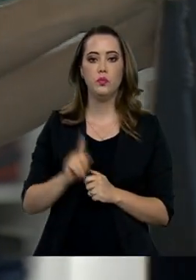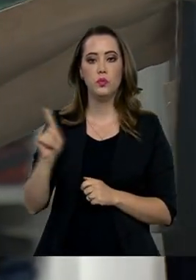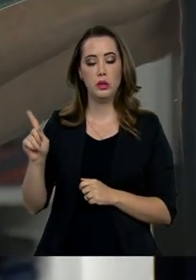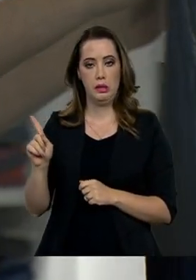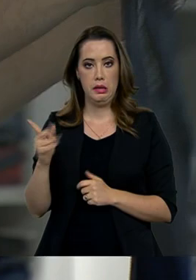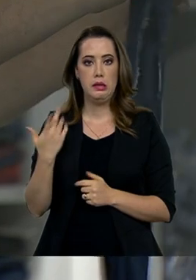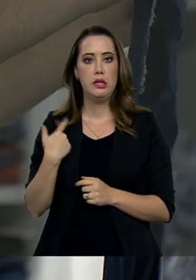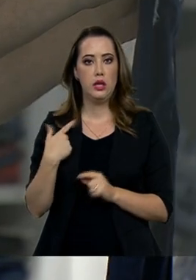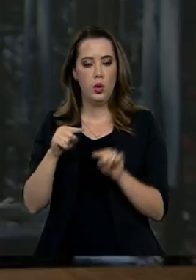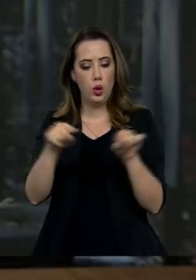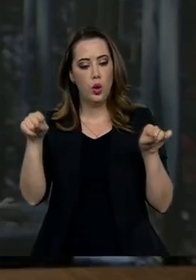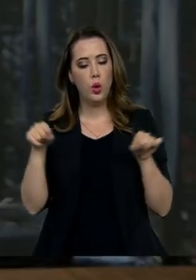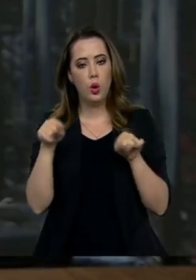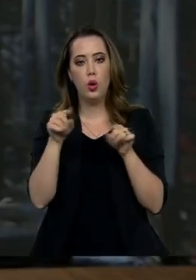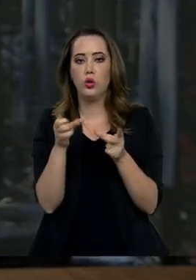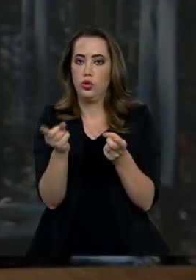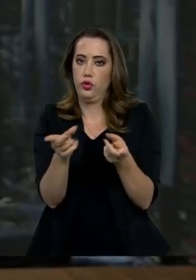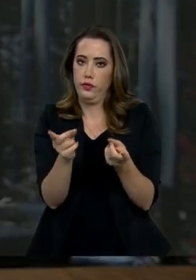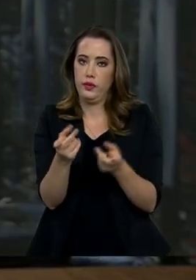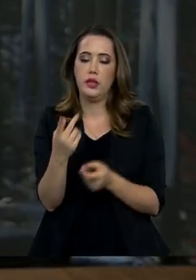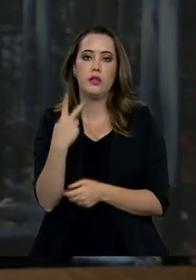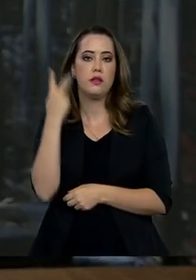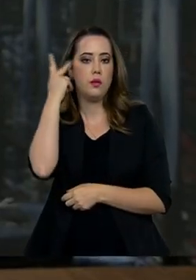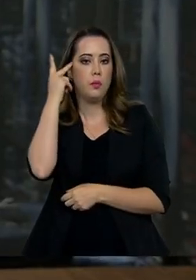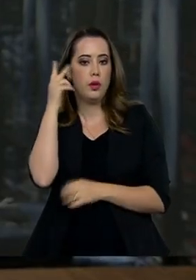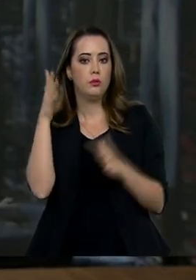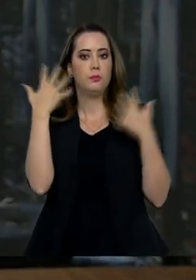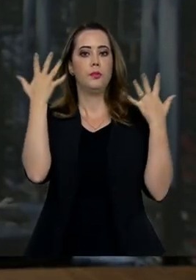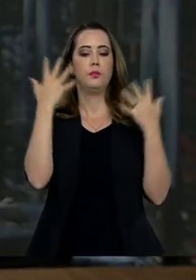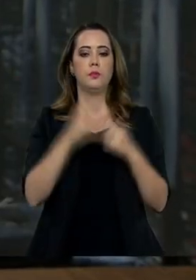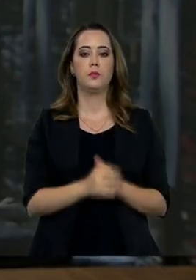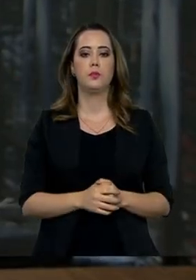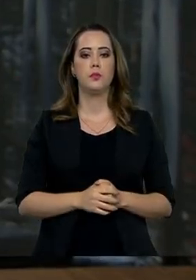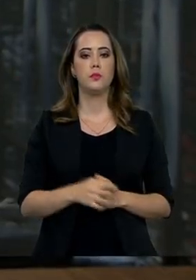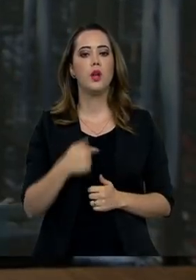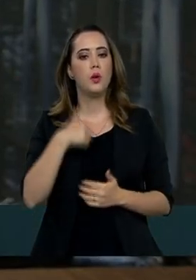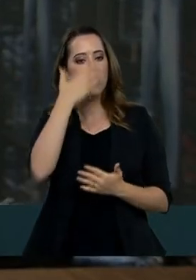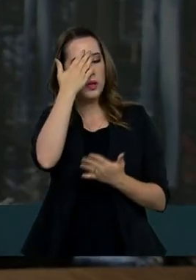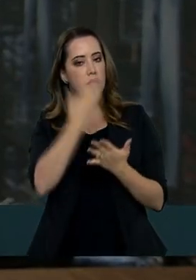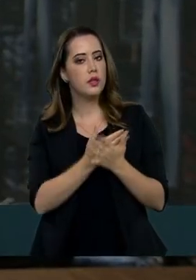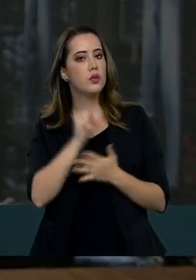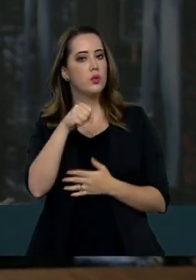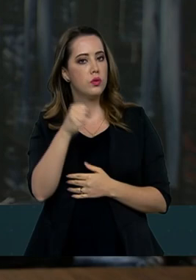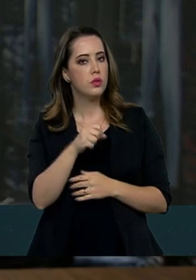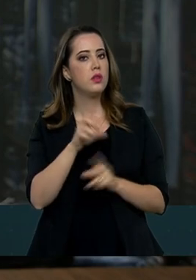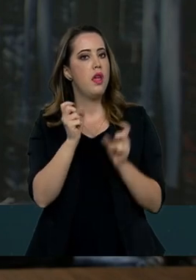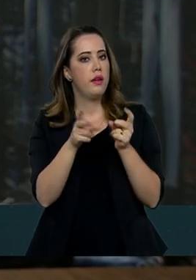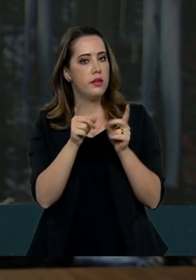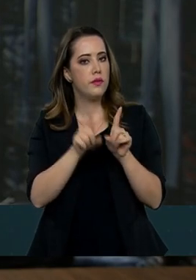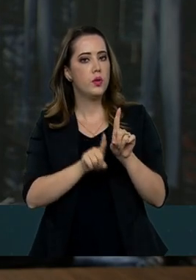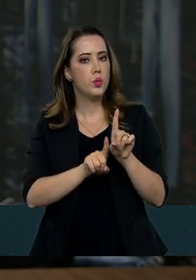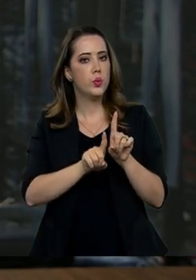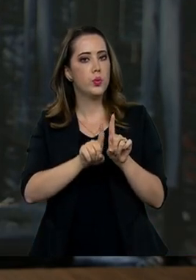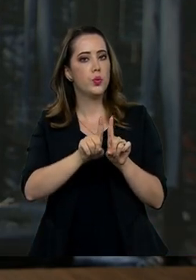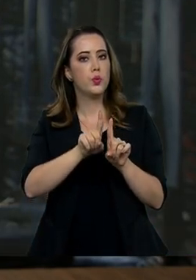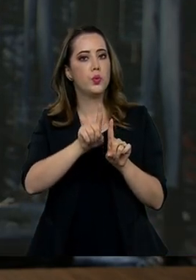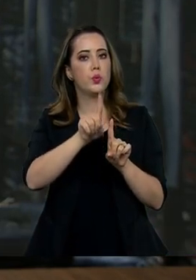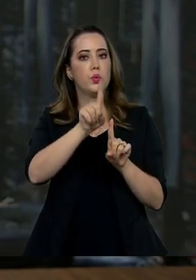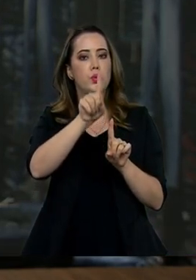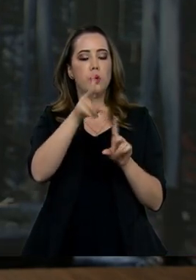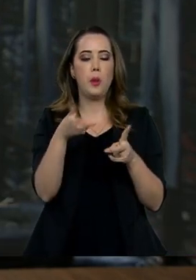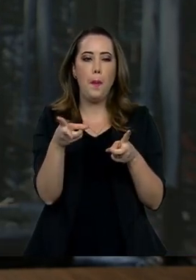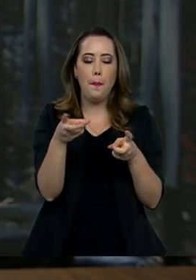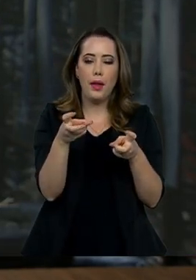Paulo está animado. Estou bem otimista, sim. As vendas têm acompanhado um crescimento e eu tenho